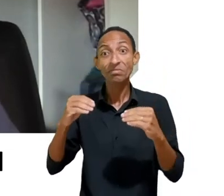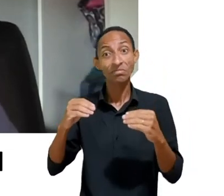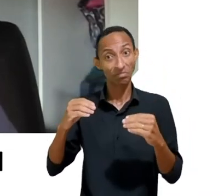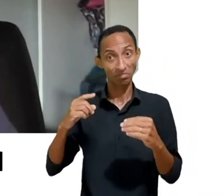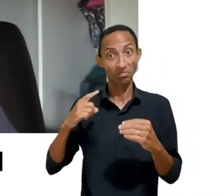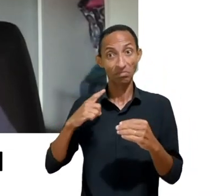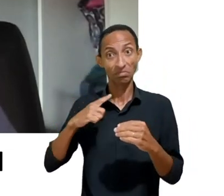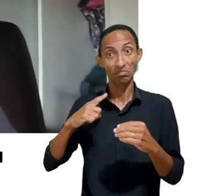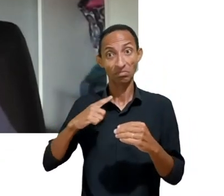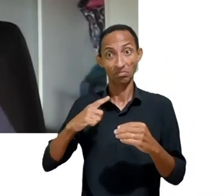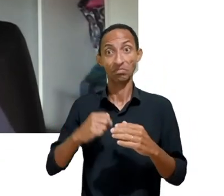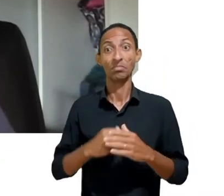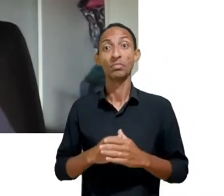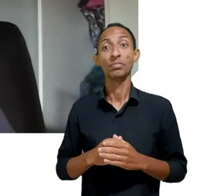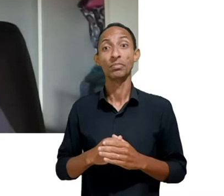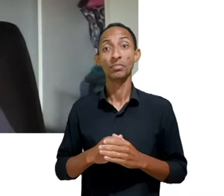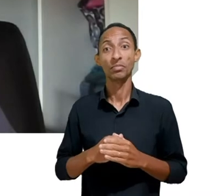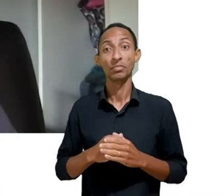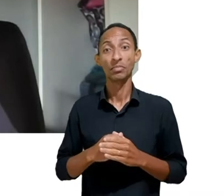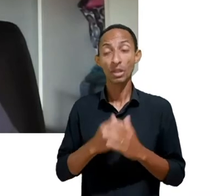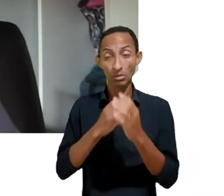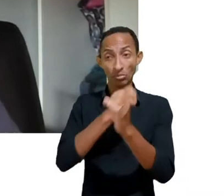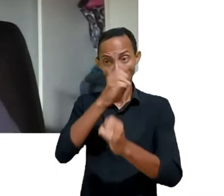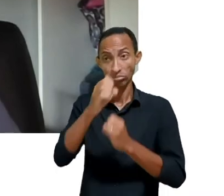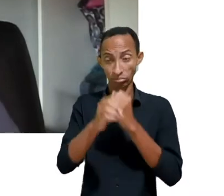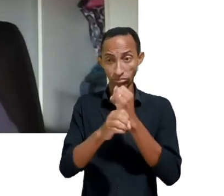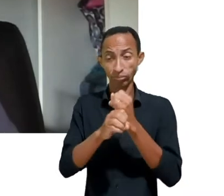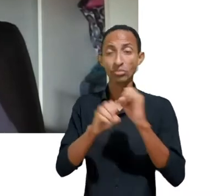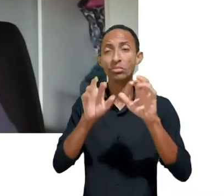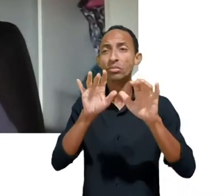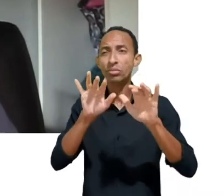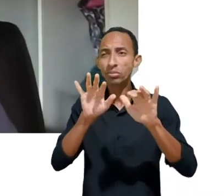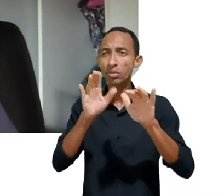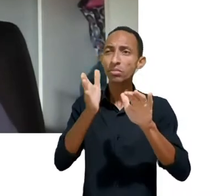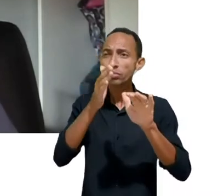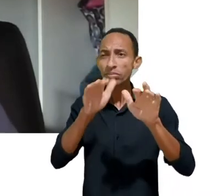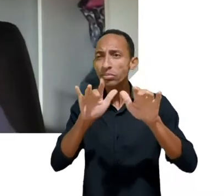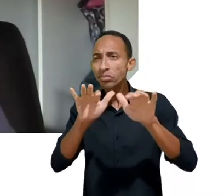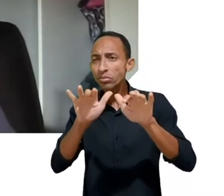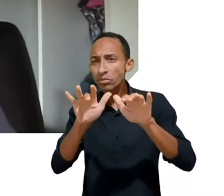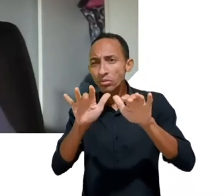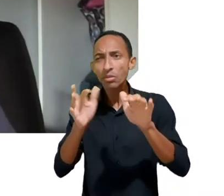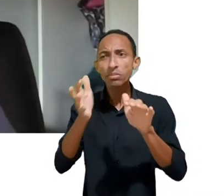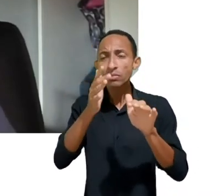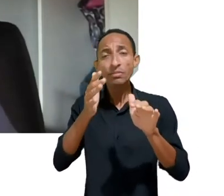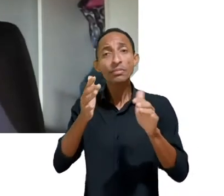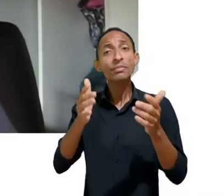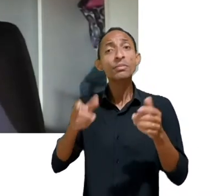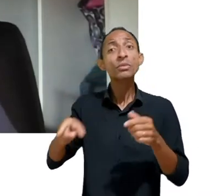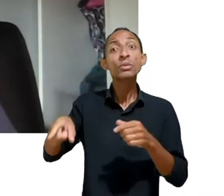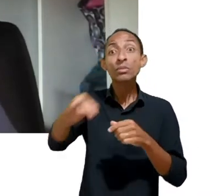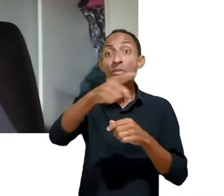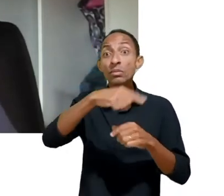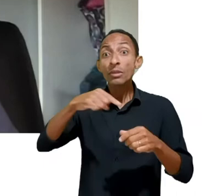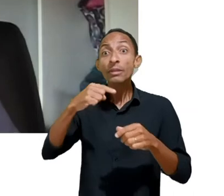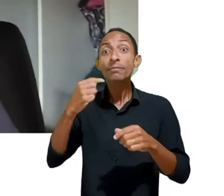quando está navegando na internet. Isso é bem problemático. Então, eu acho que é interessante a gente se inspirar em outras